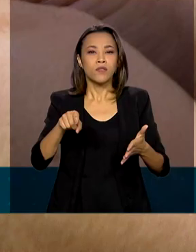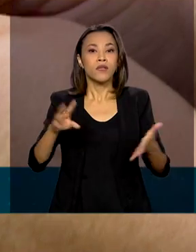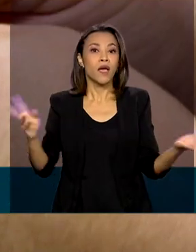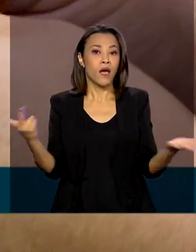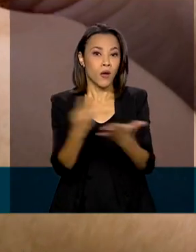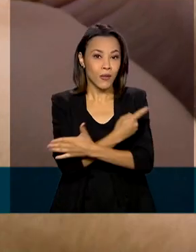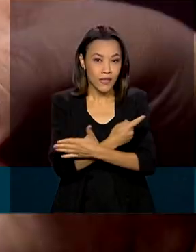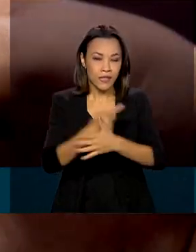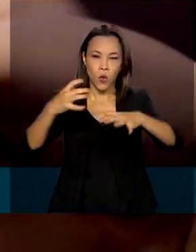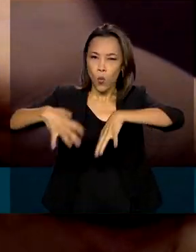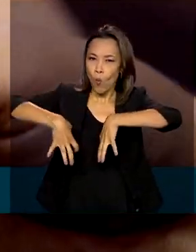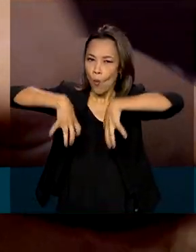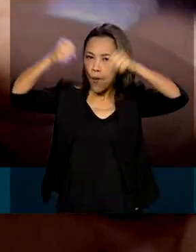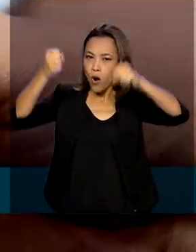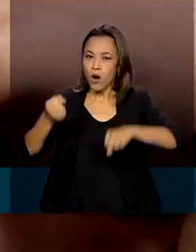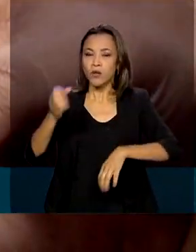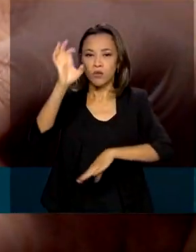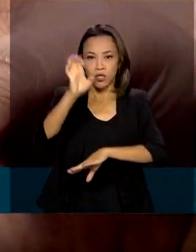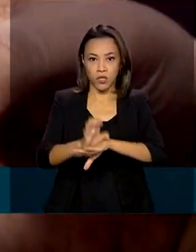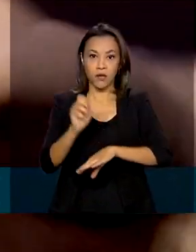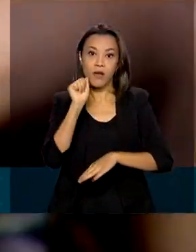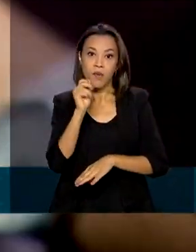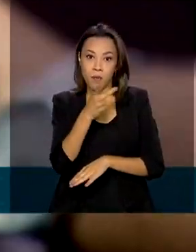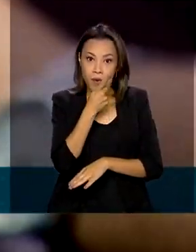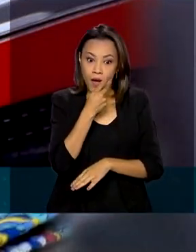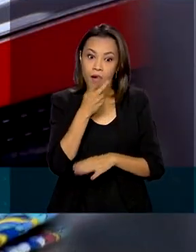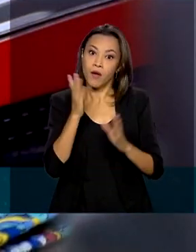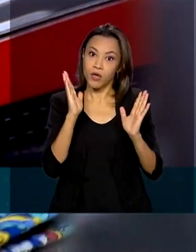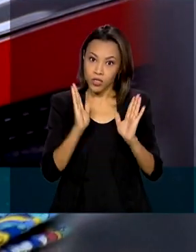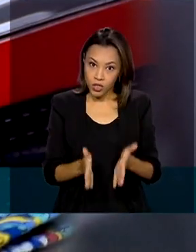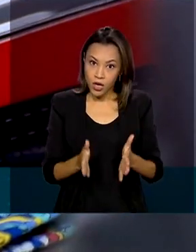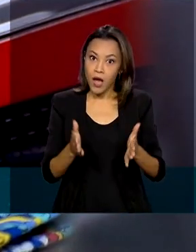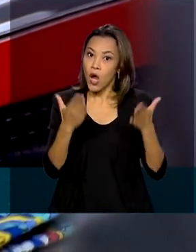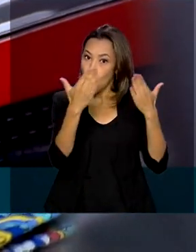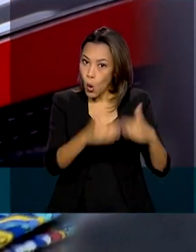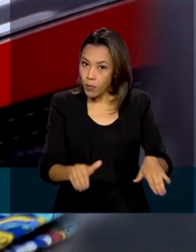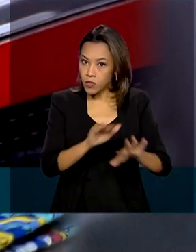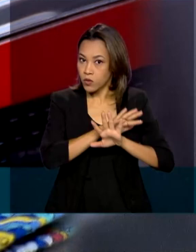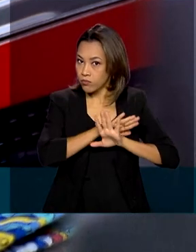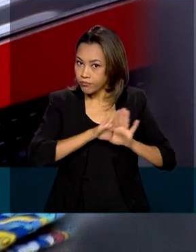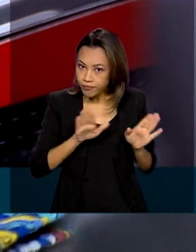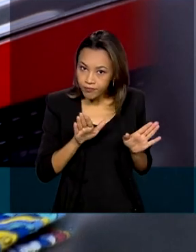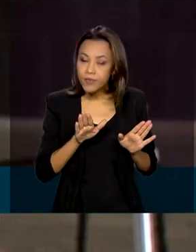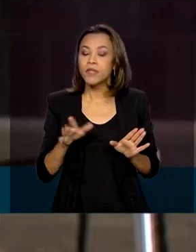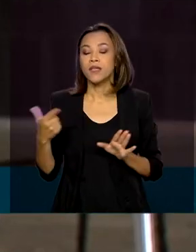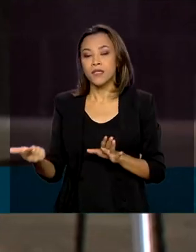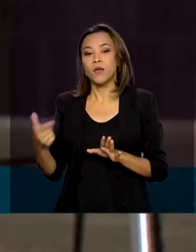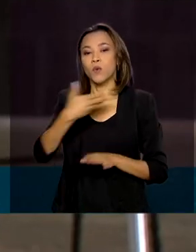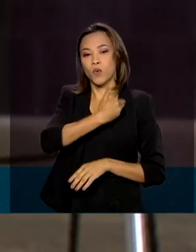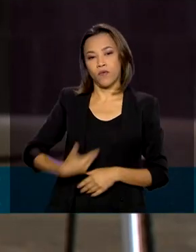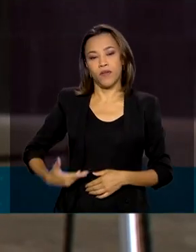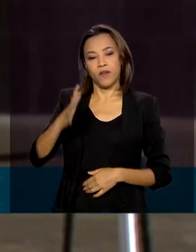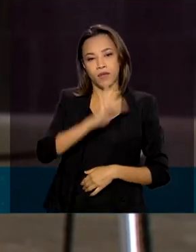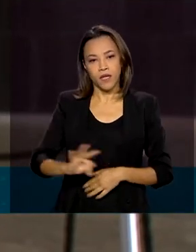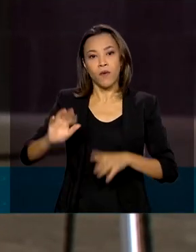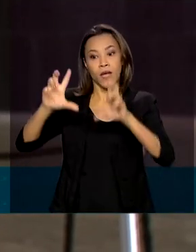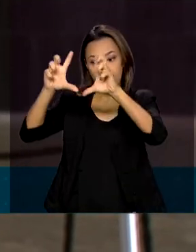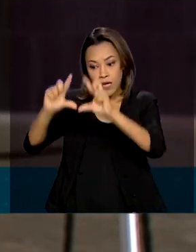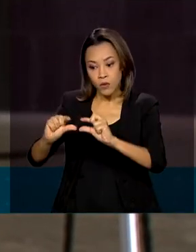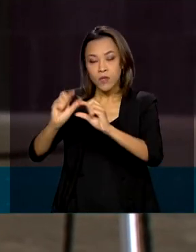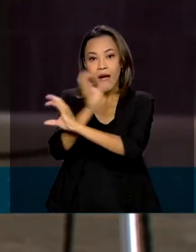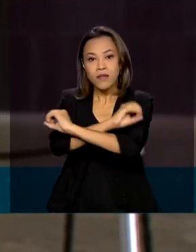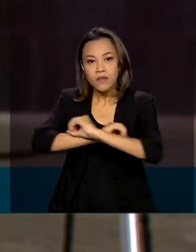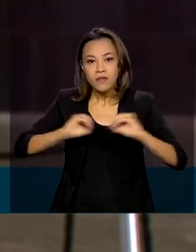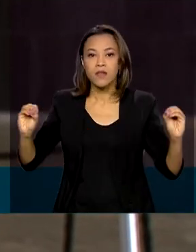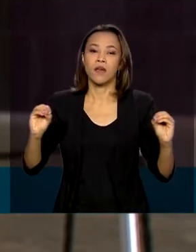Amapá. Mas como a arregadação do IOF já compensou esses gastos, o governo federal decidiu reduzir novamente a alíquota a zero.